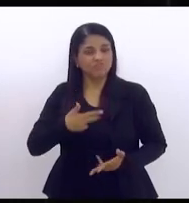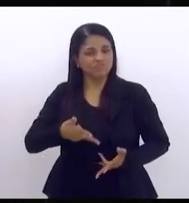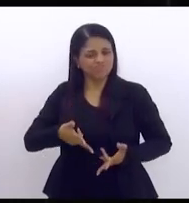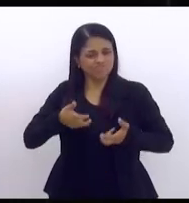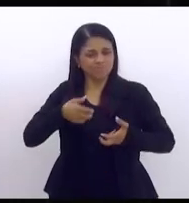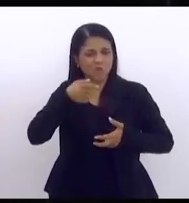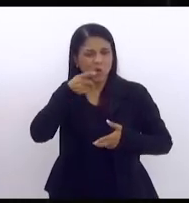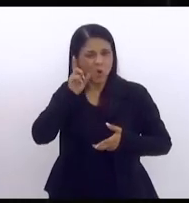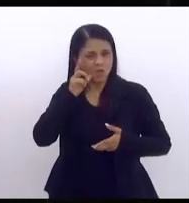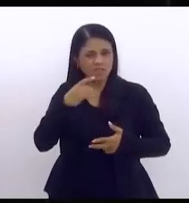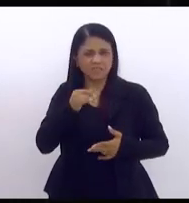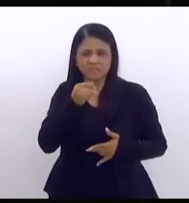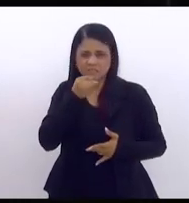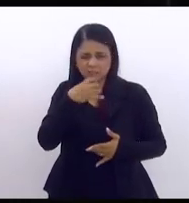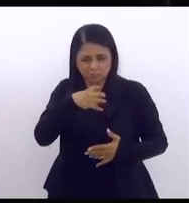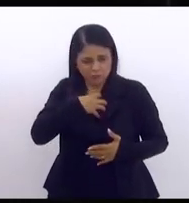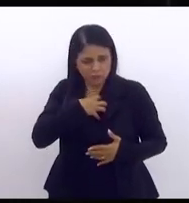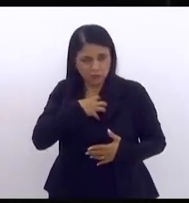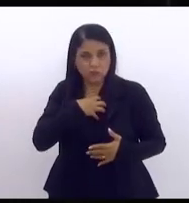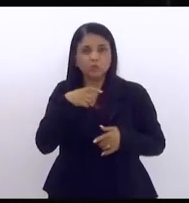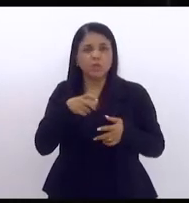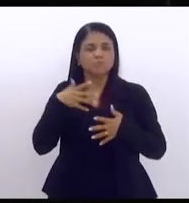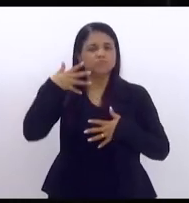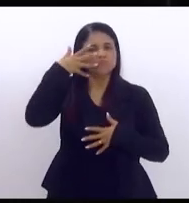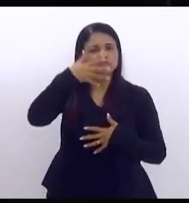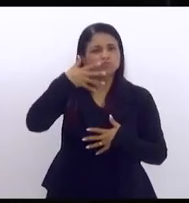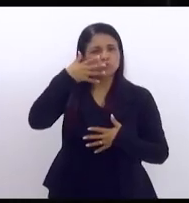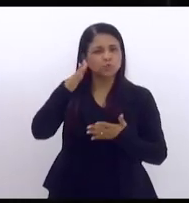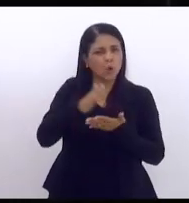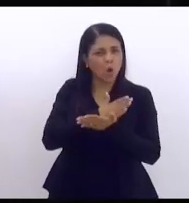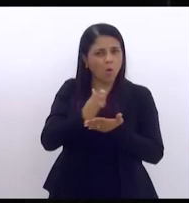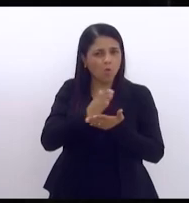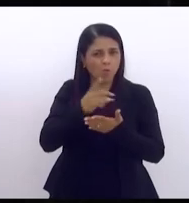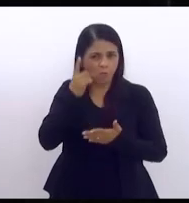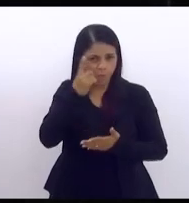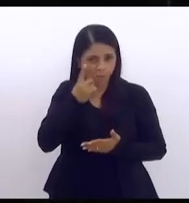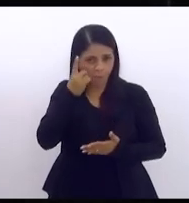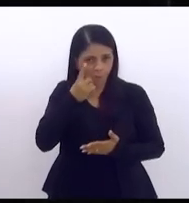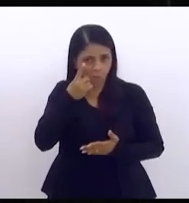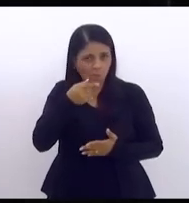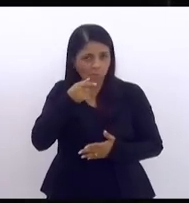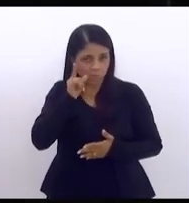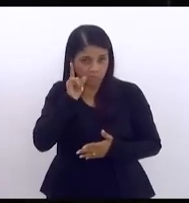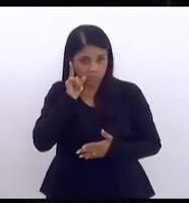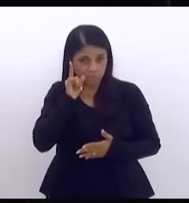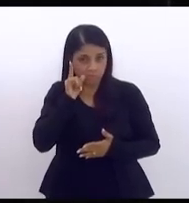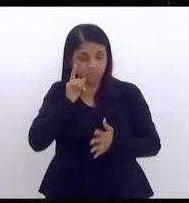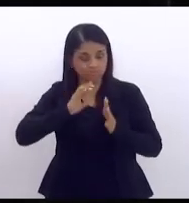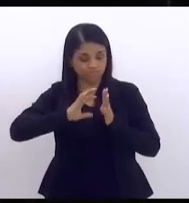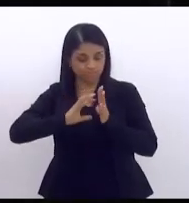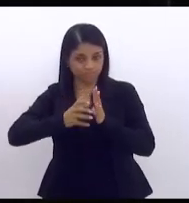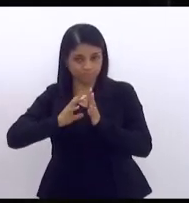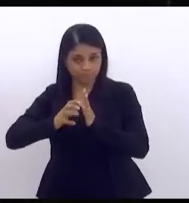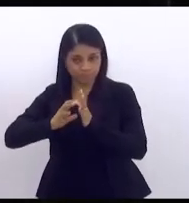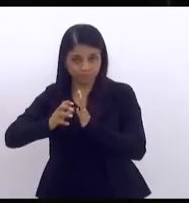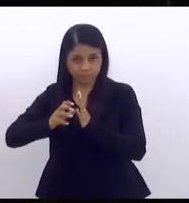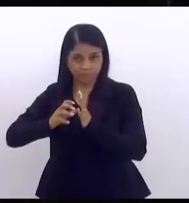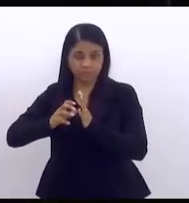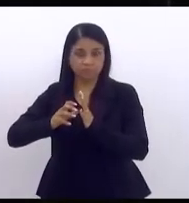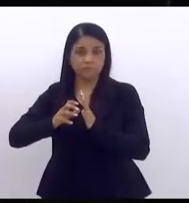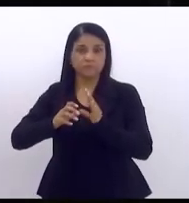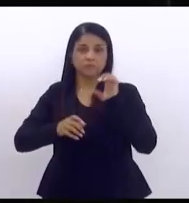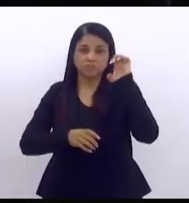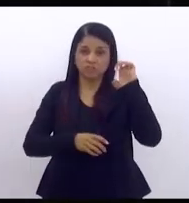ontem vendo o discurso de alguns deputados de algumas siglas de